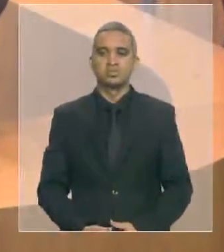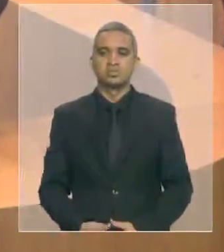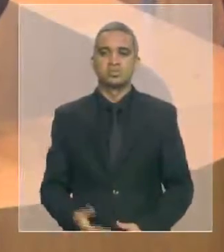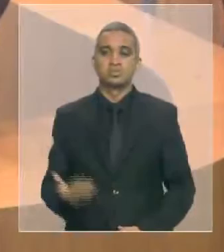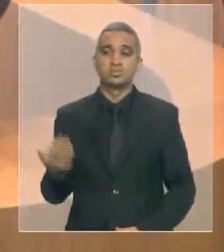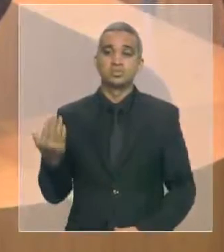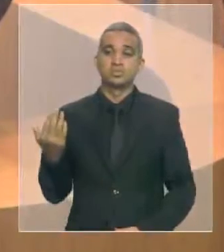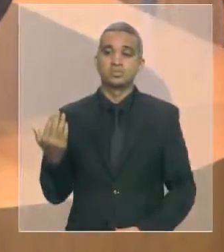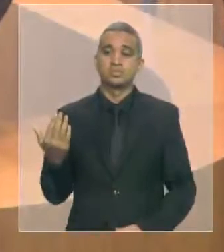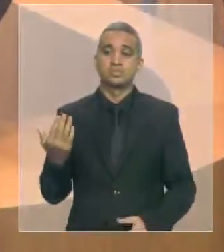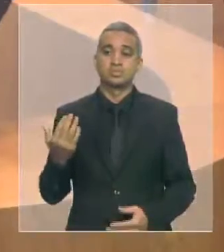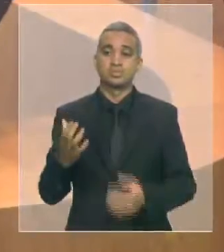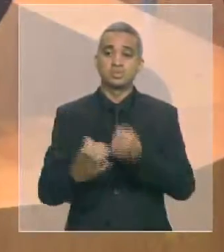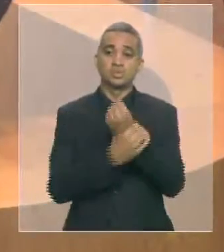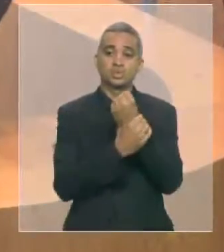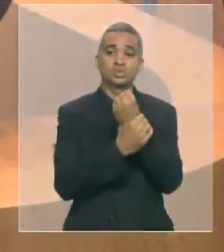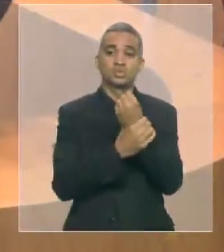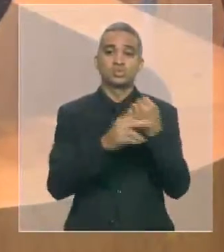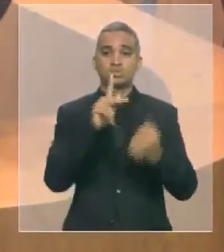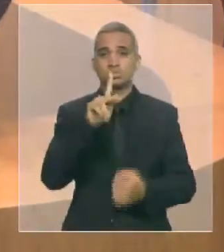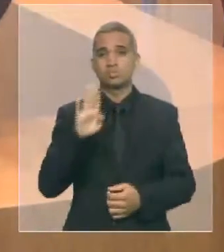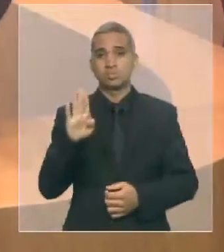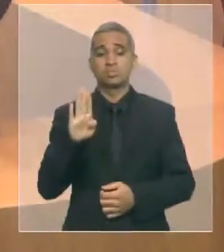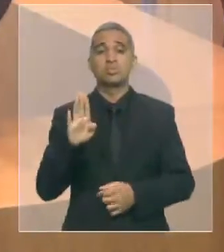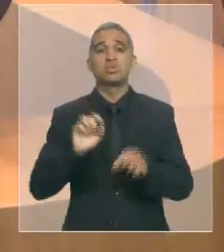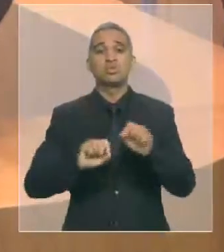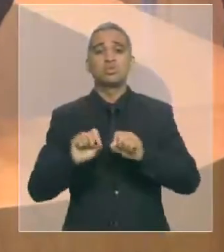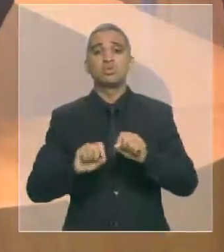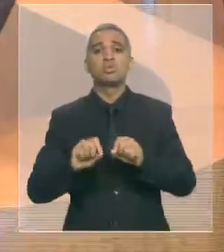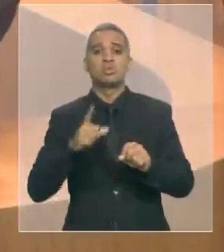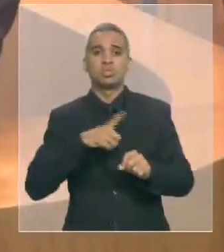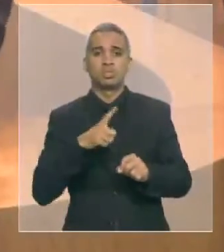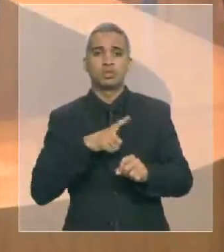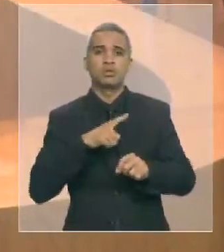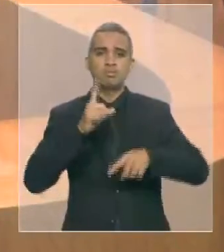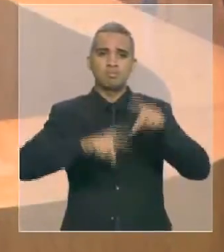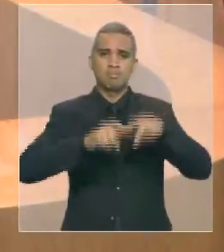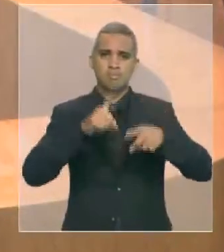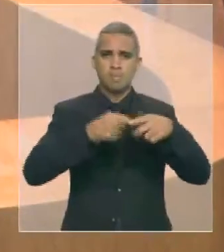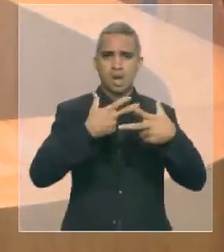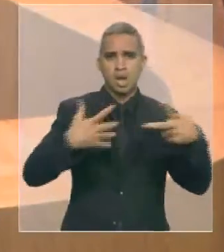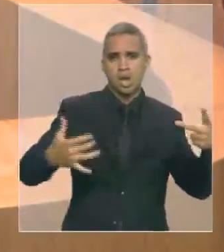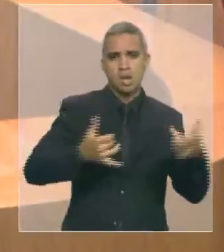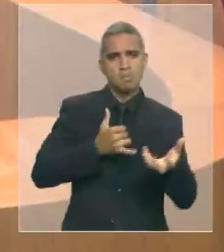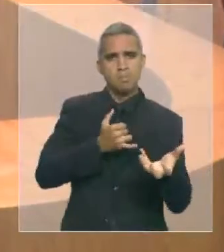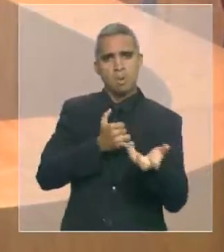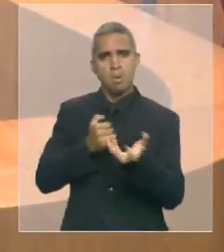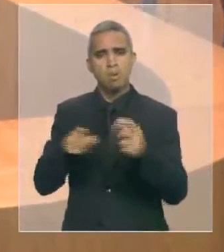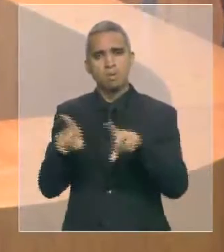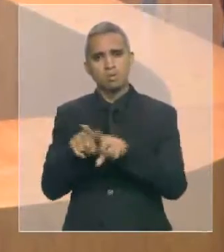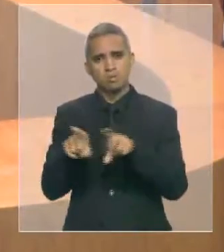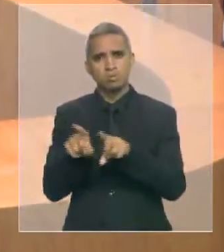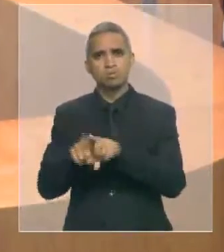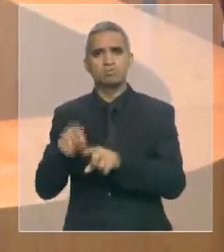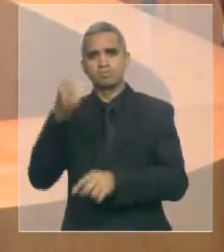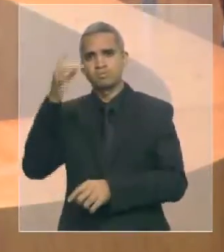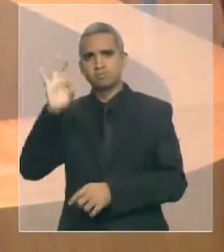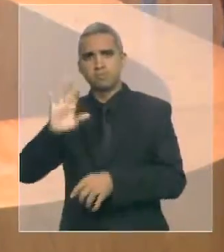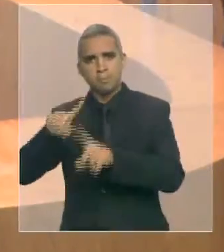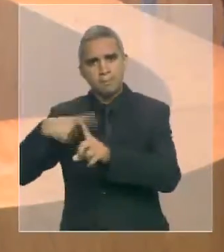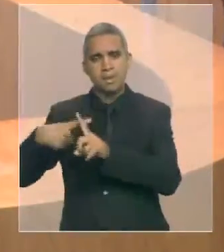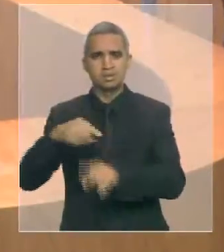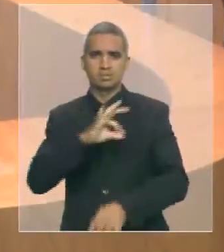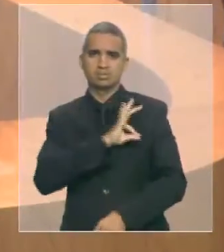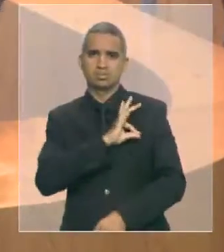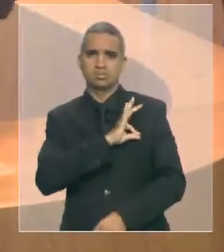Segurança pública é feita com efetivos e equipamentos. Queridos, eu gostaria que